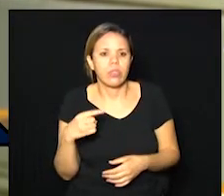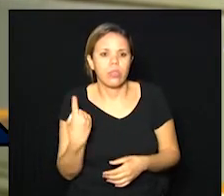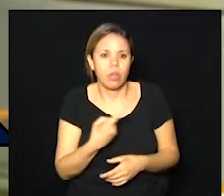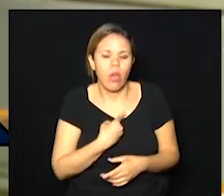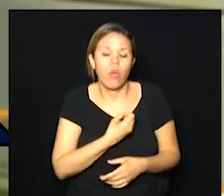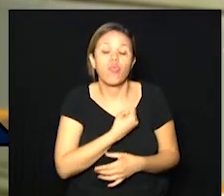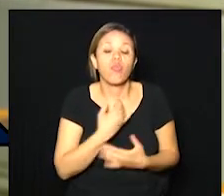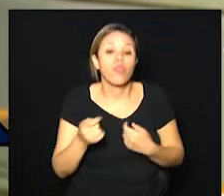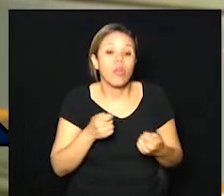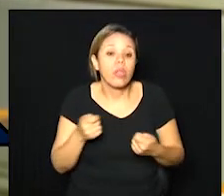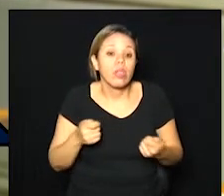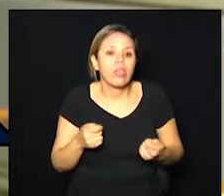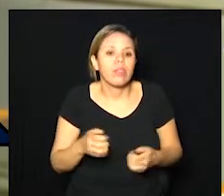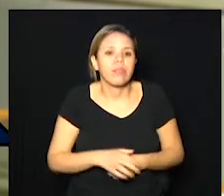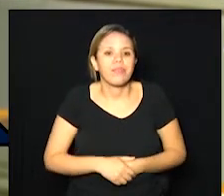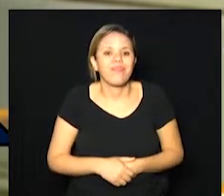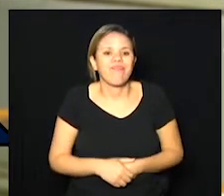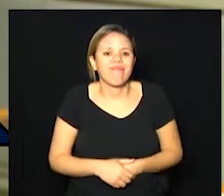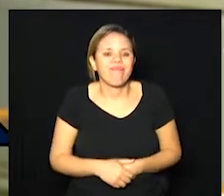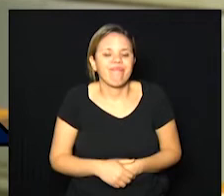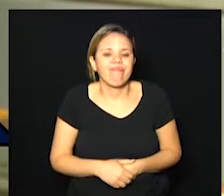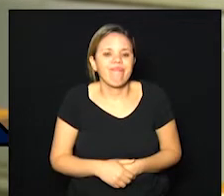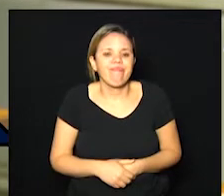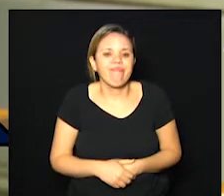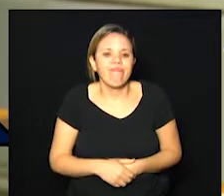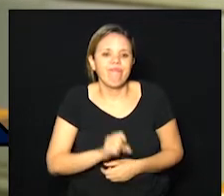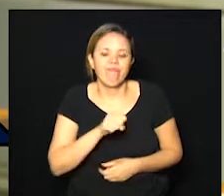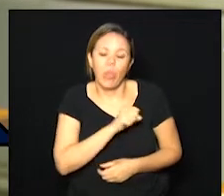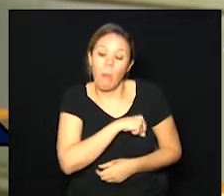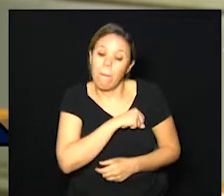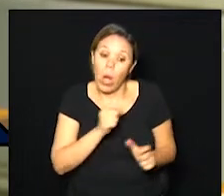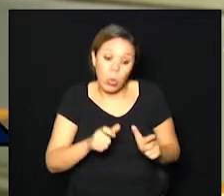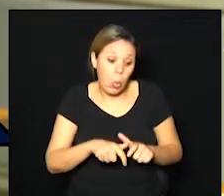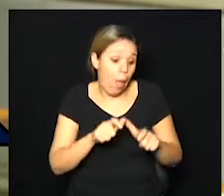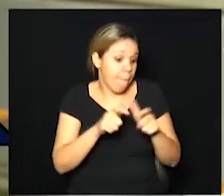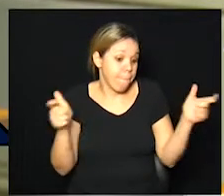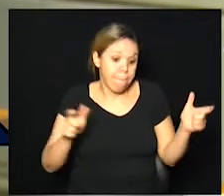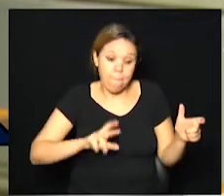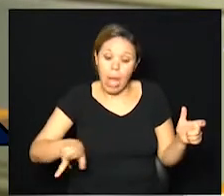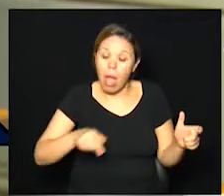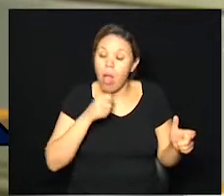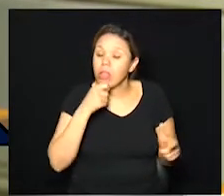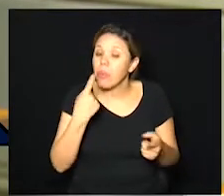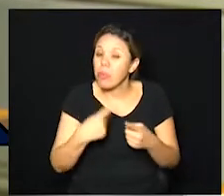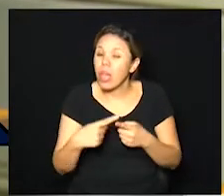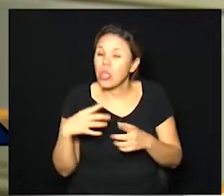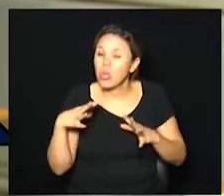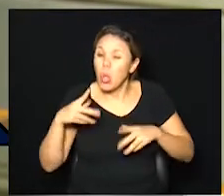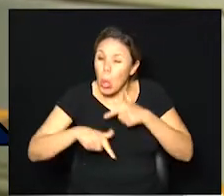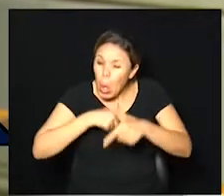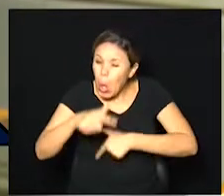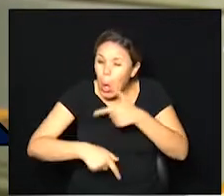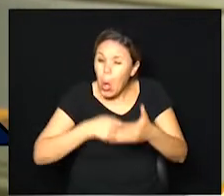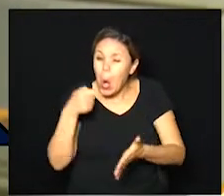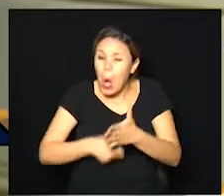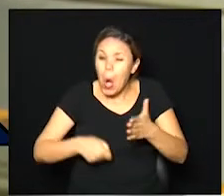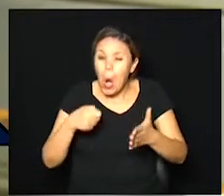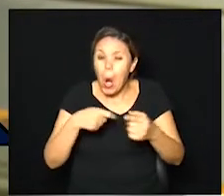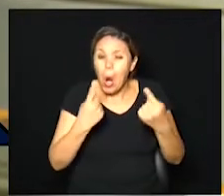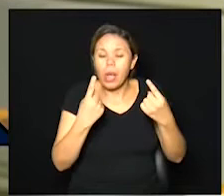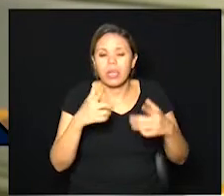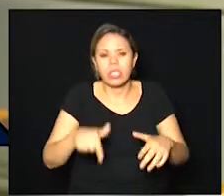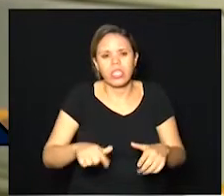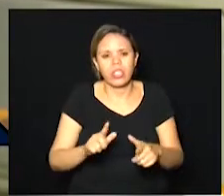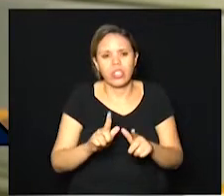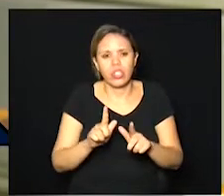se o mal não é maior, é em virtude de tudo que tem sido feito na gestão